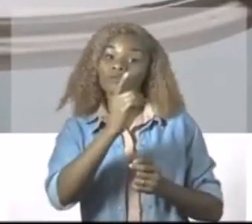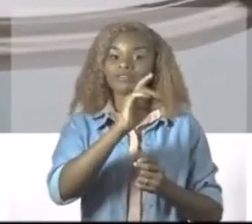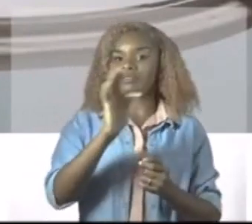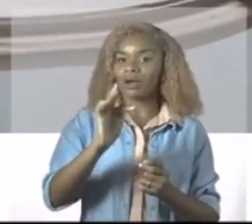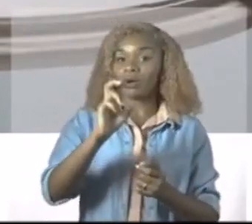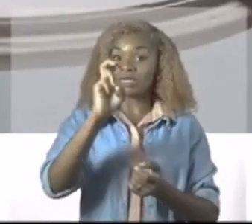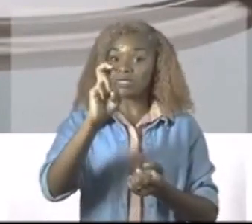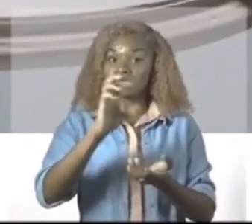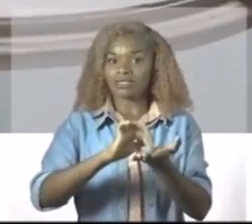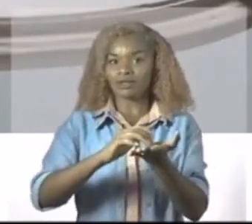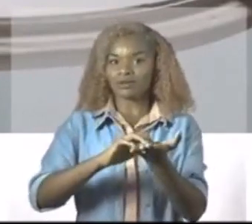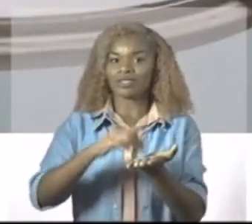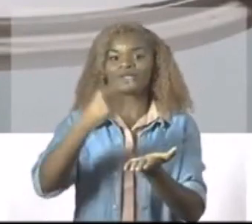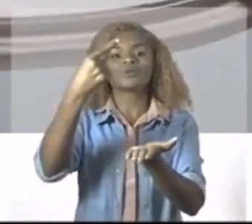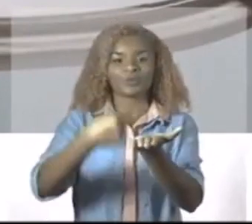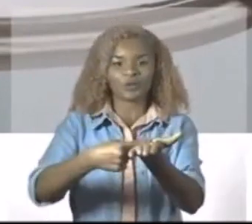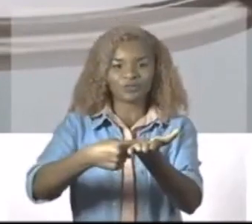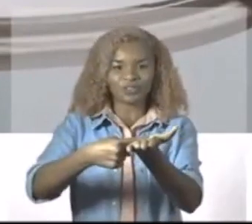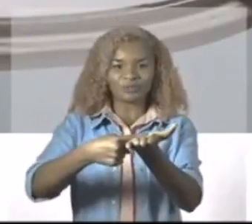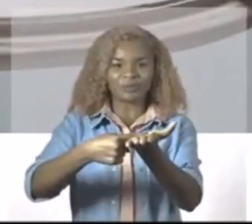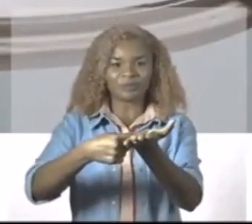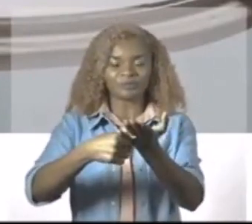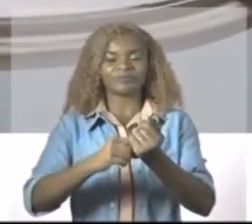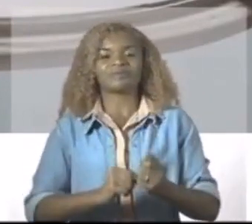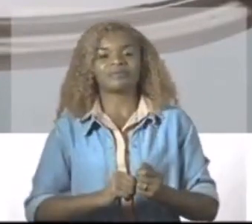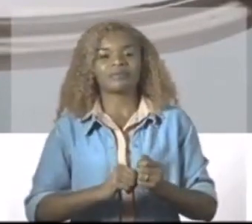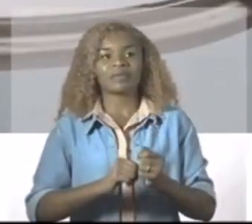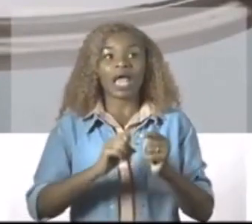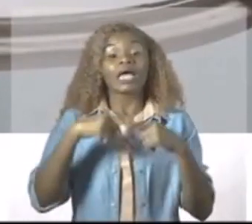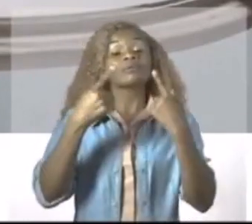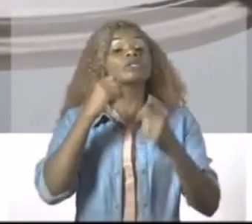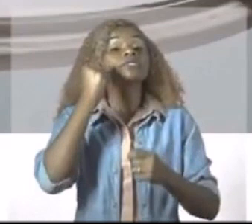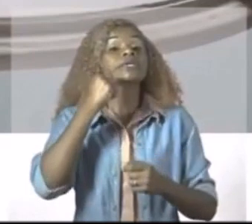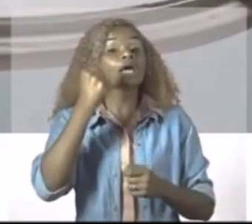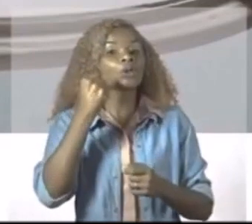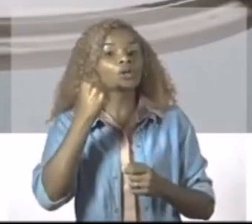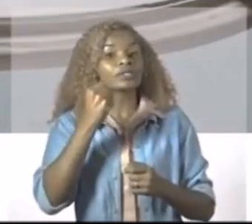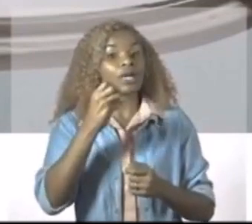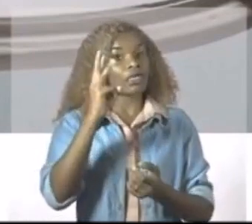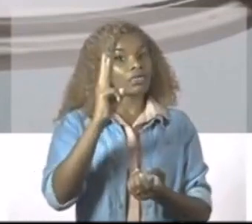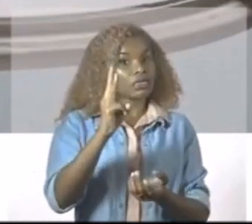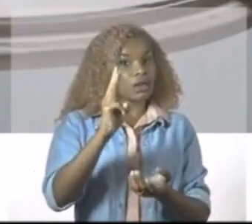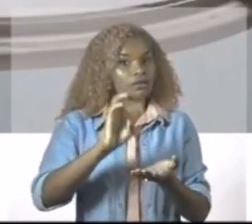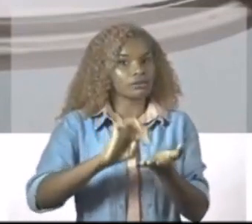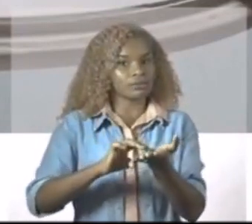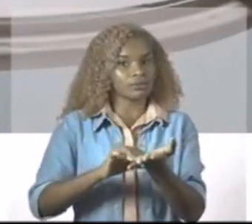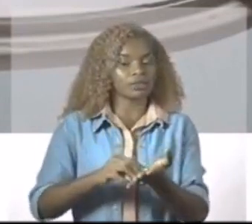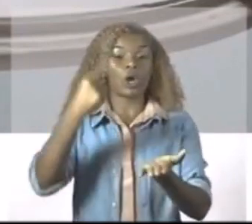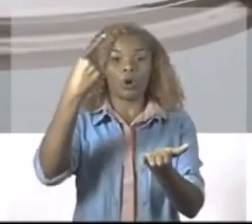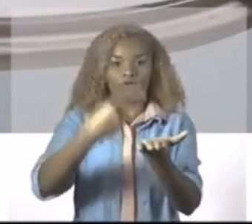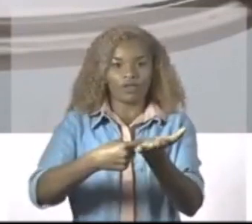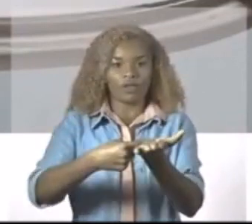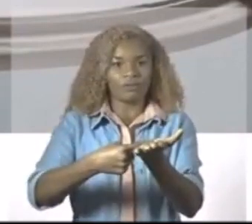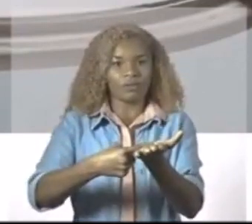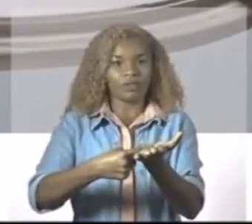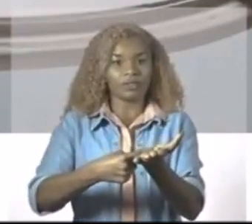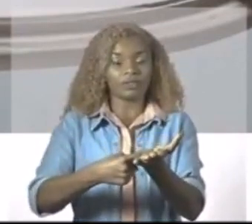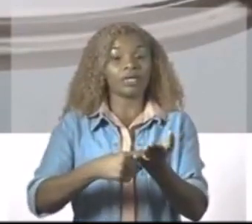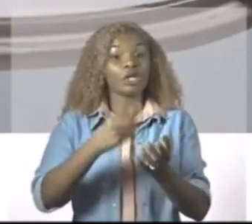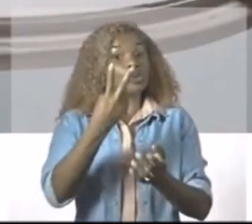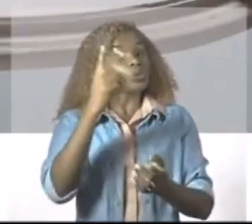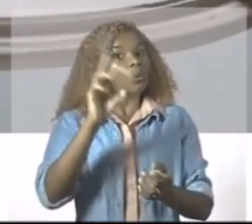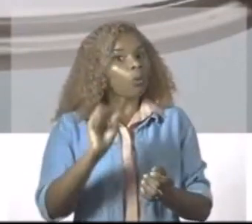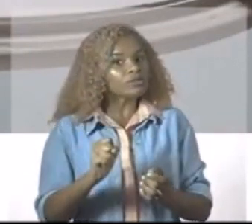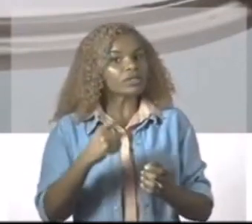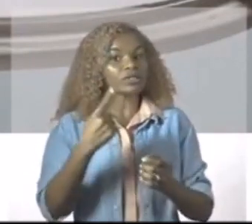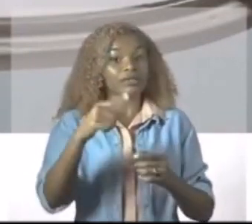distrital, cinco dígitos e Confirma. Aí, senadores, digita três dígitos e Confirma. Faça duas